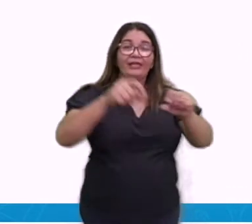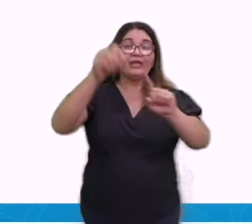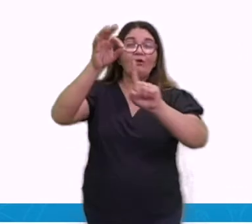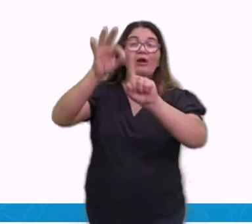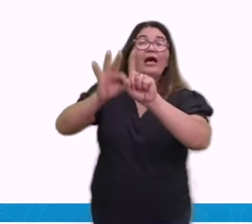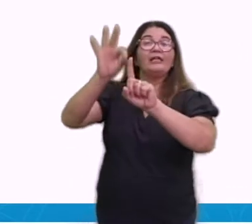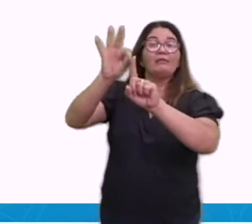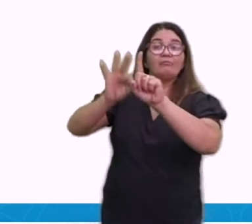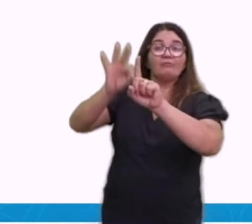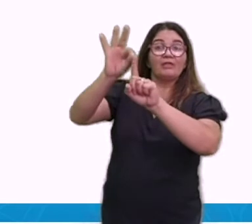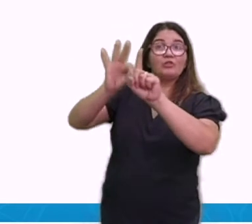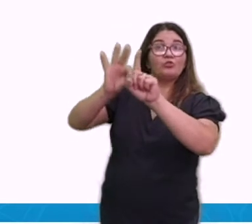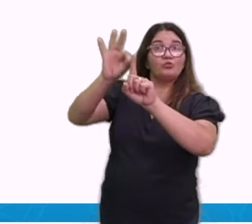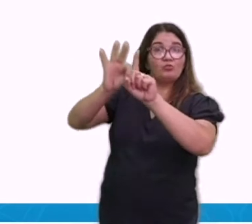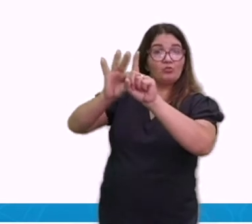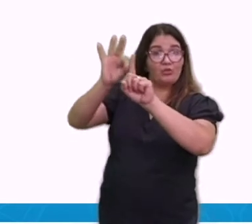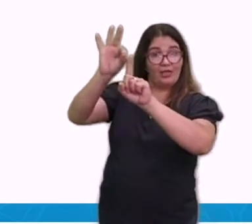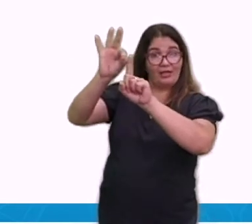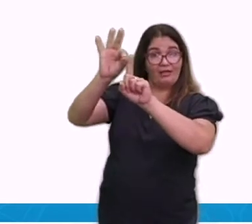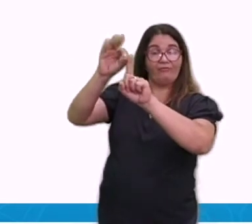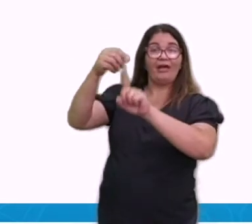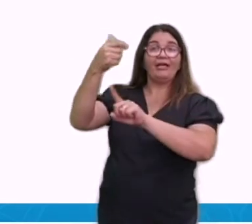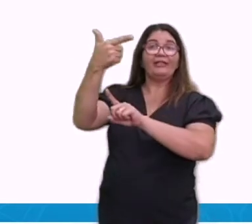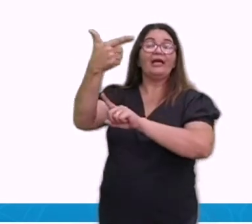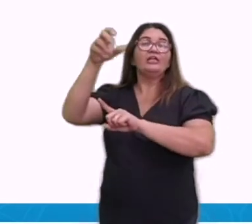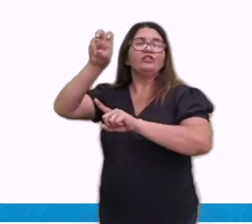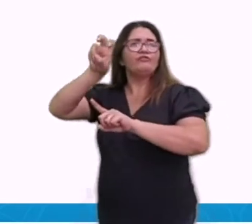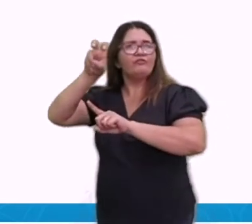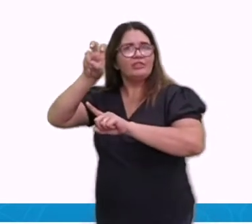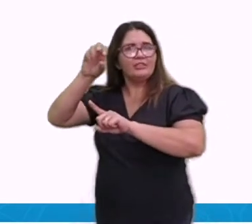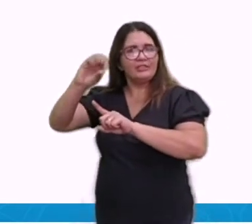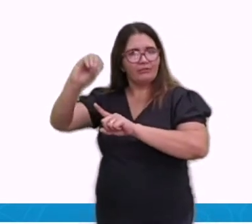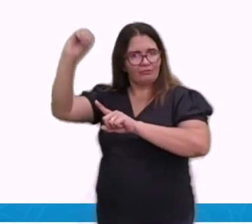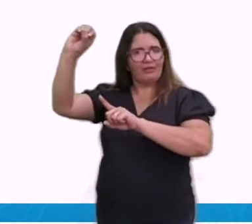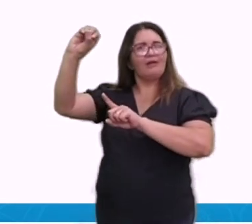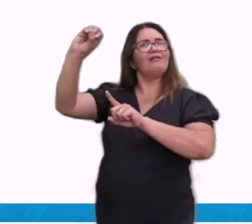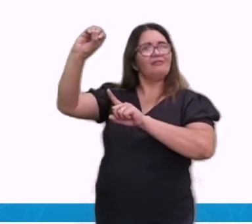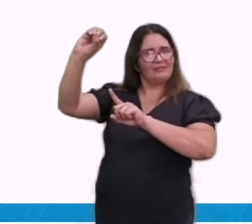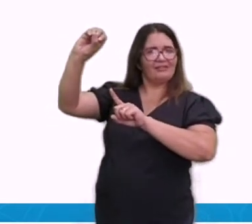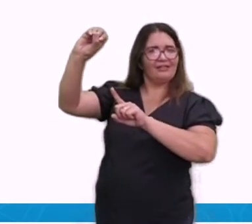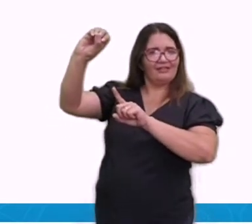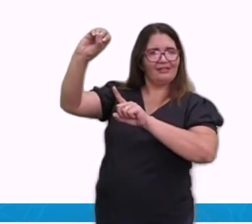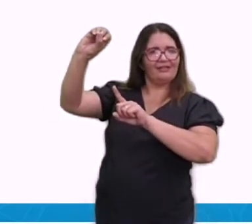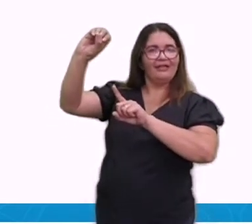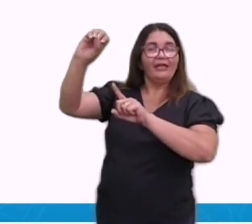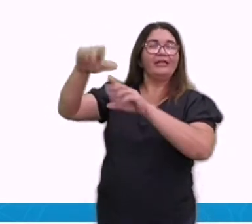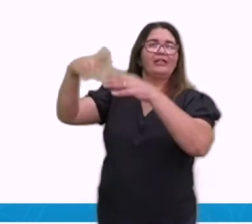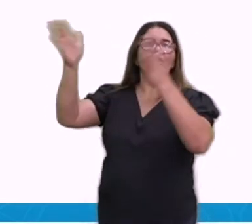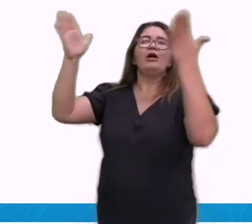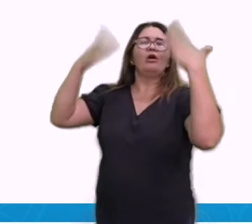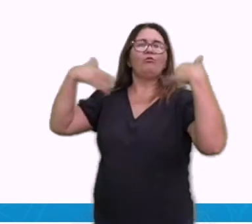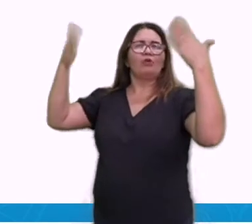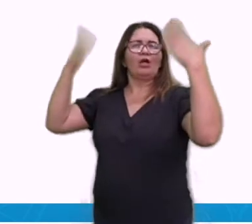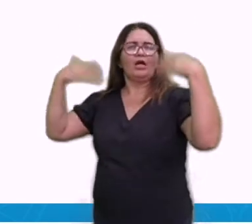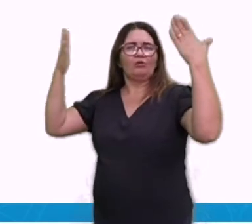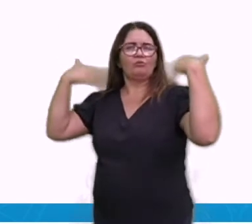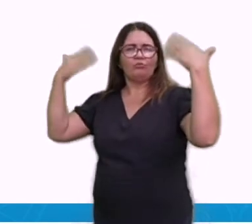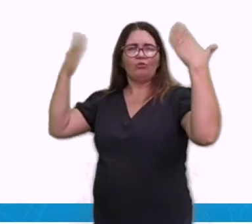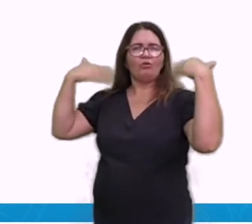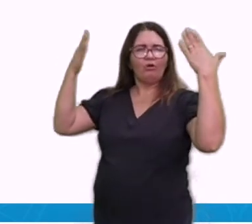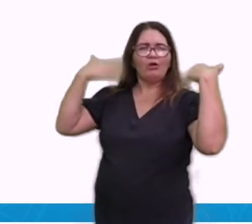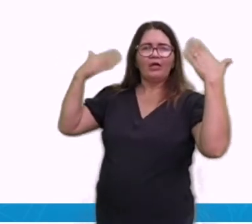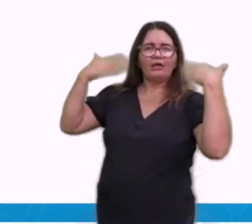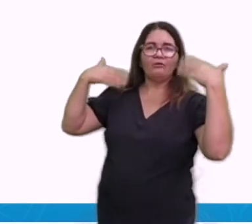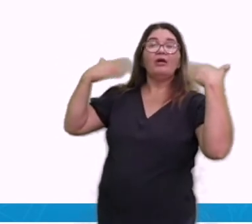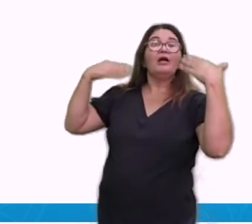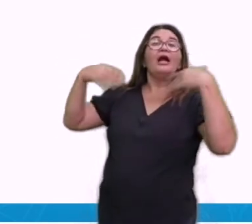subtropical é bem baixa. O tropical atlântico, ele já é a temperatura já mais elevada. Já é um pouco mais de calor, Já tem um pouco mais de calor.